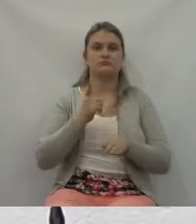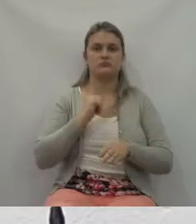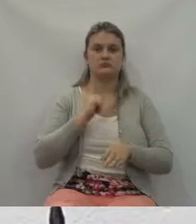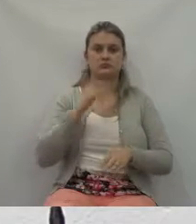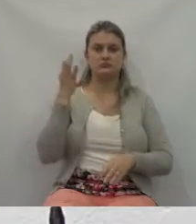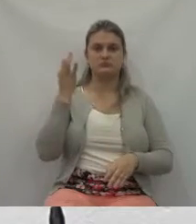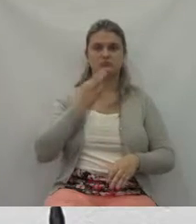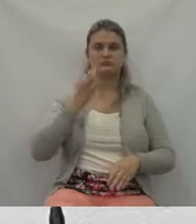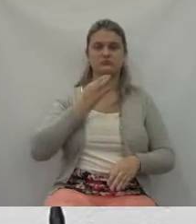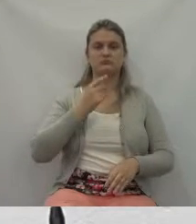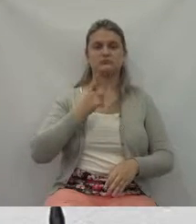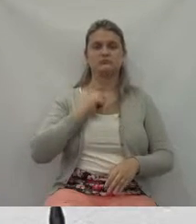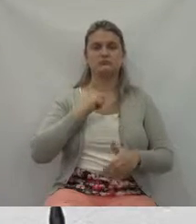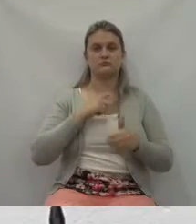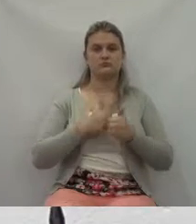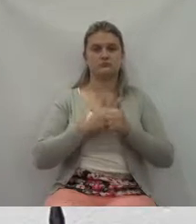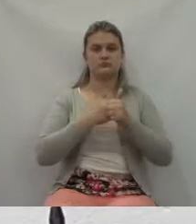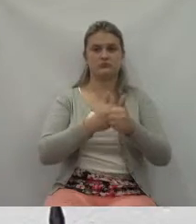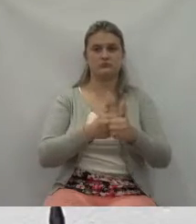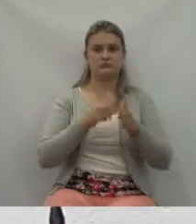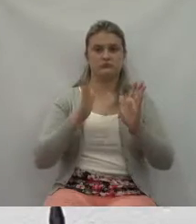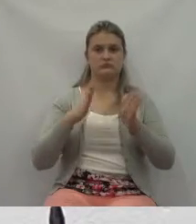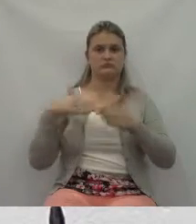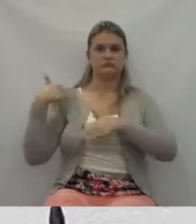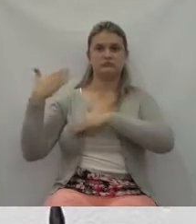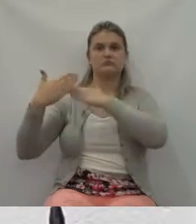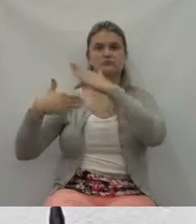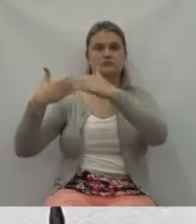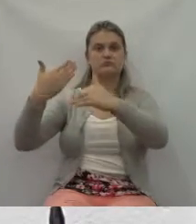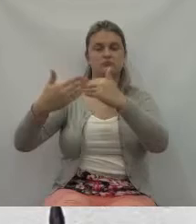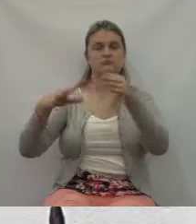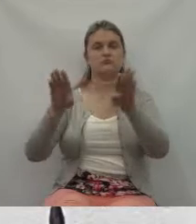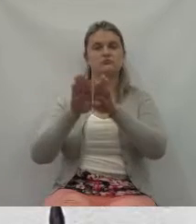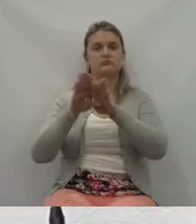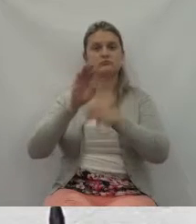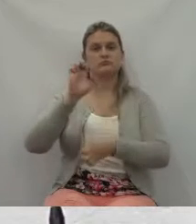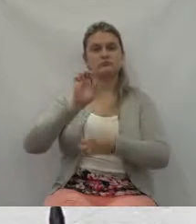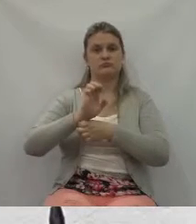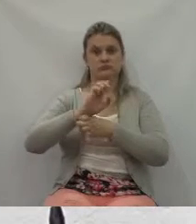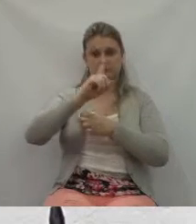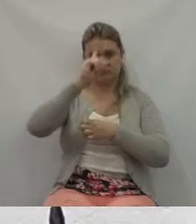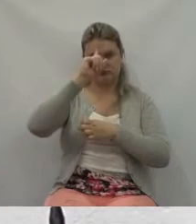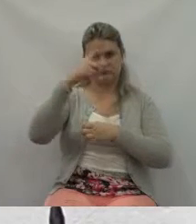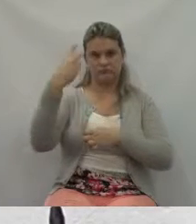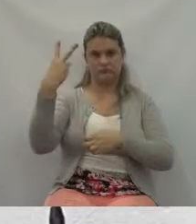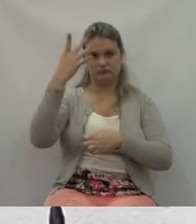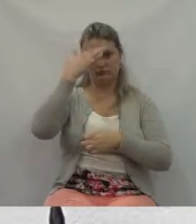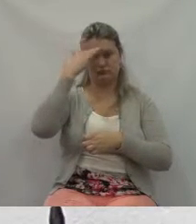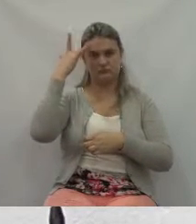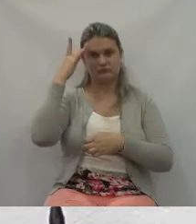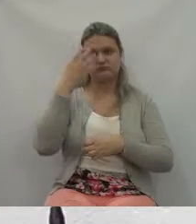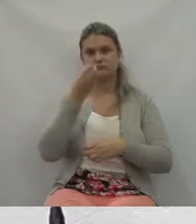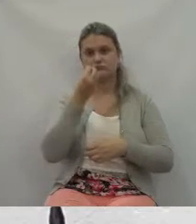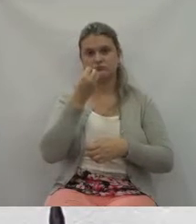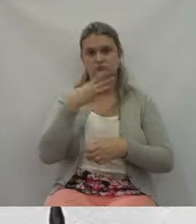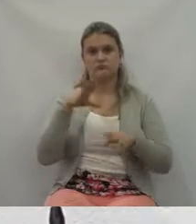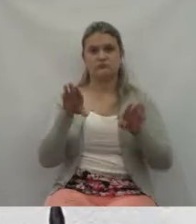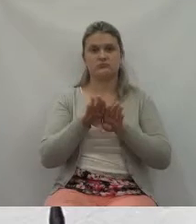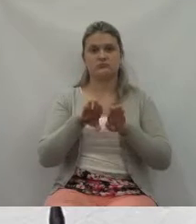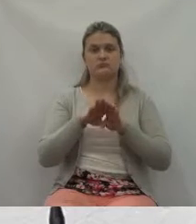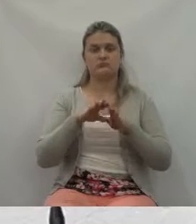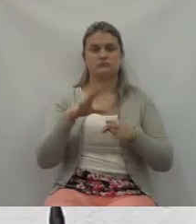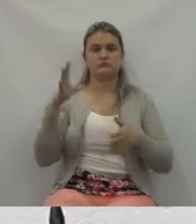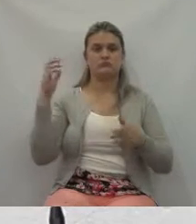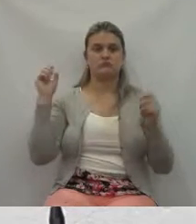agora a evolução e o Estado mandou duas pessoas muito boas e competentes também, como o doutor Douglas